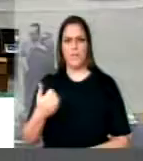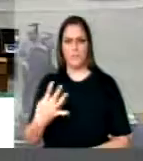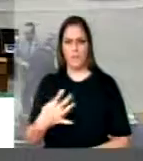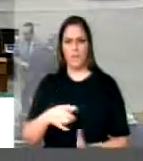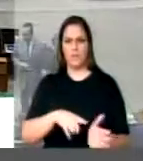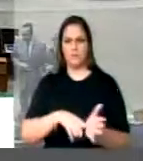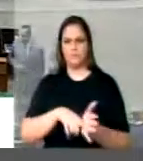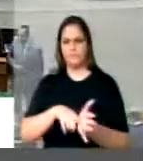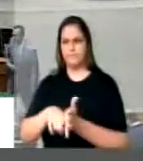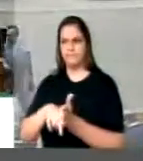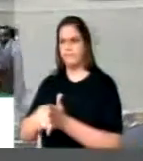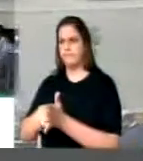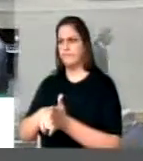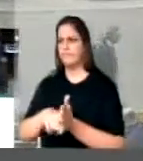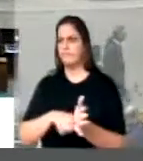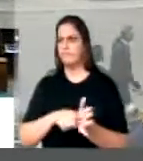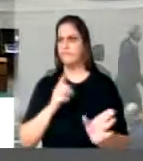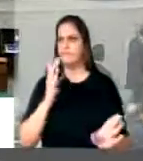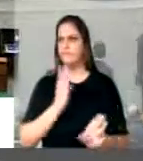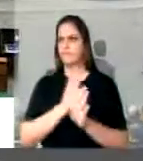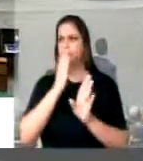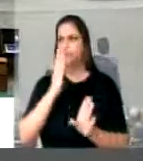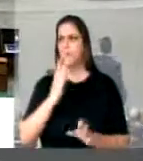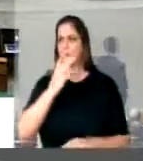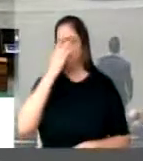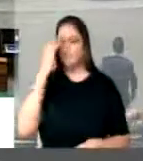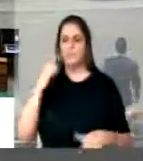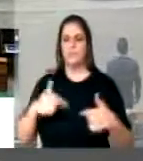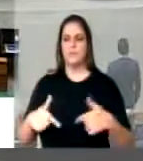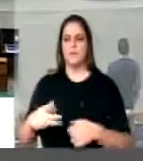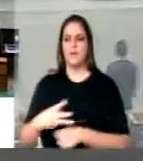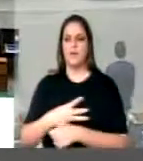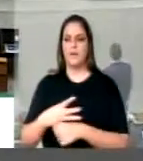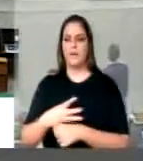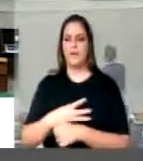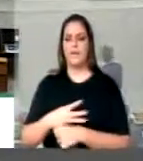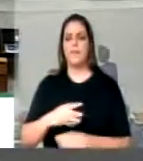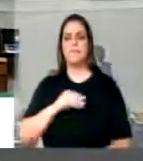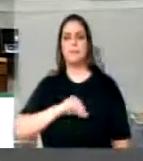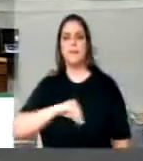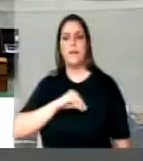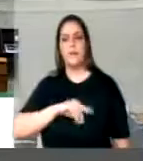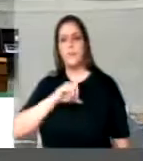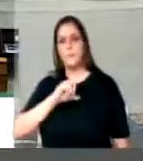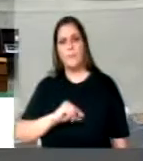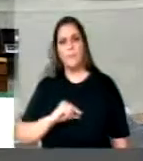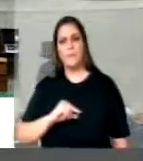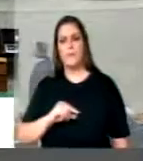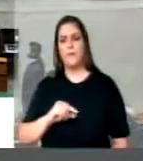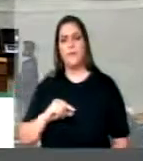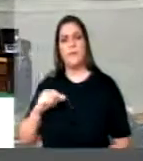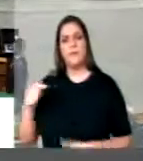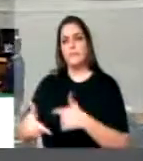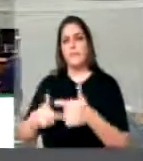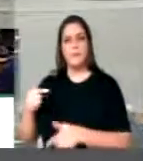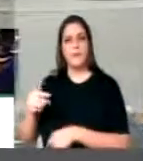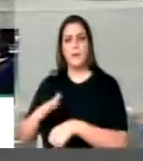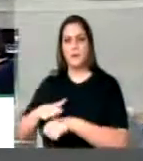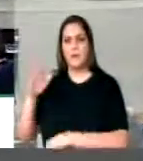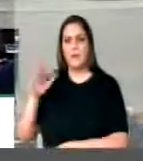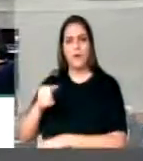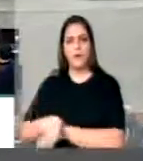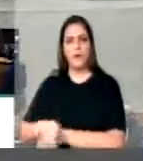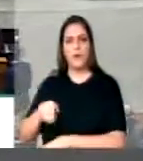funcionários, os trabalhadores terceirizados ganham menos e trabalham mais. Votar a terceirização é votar a